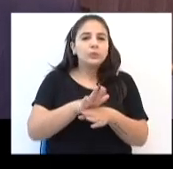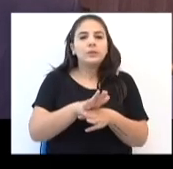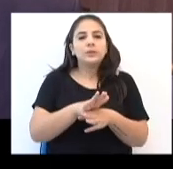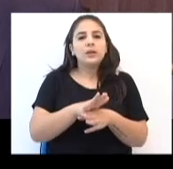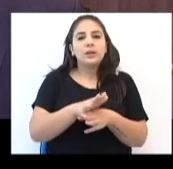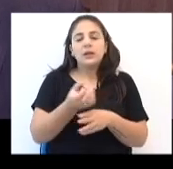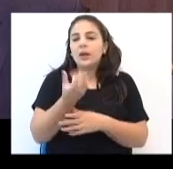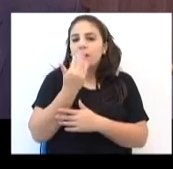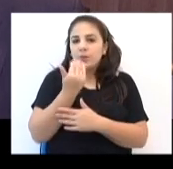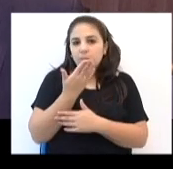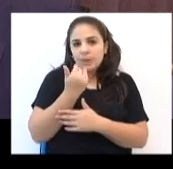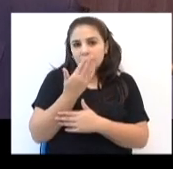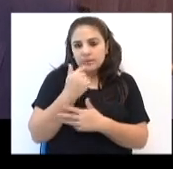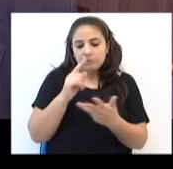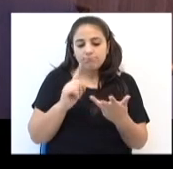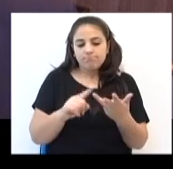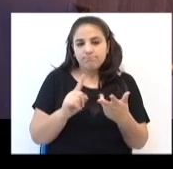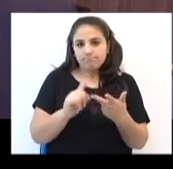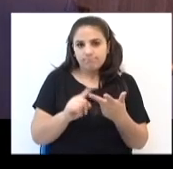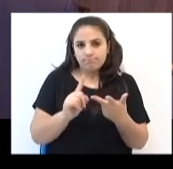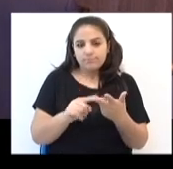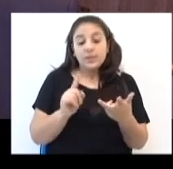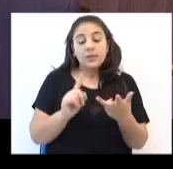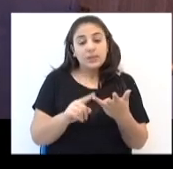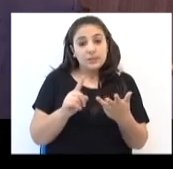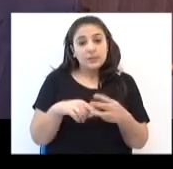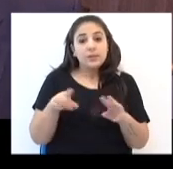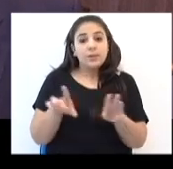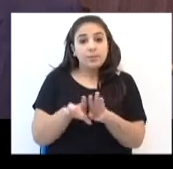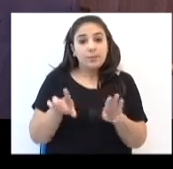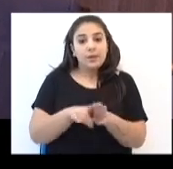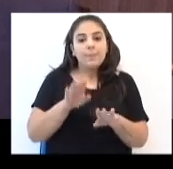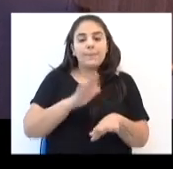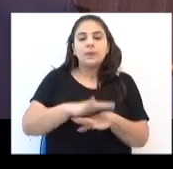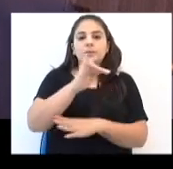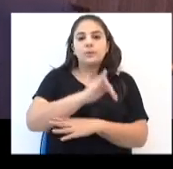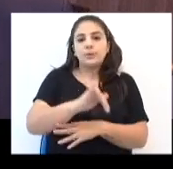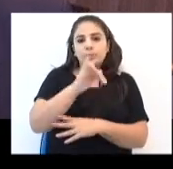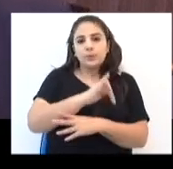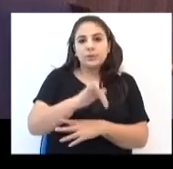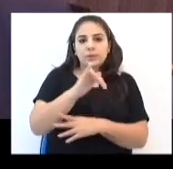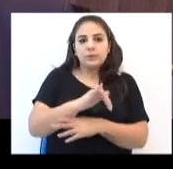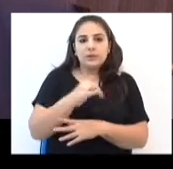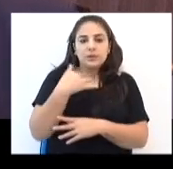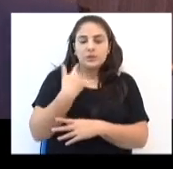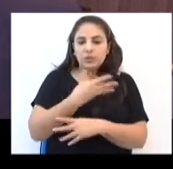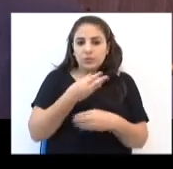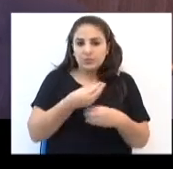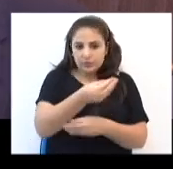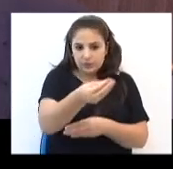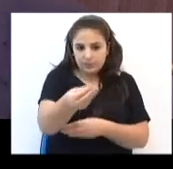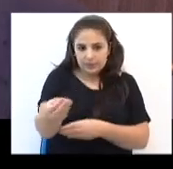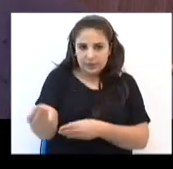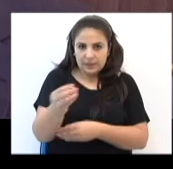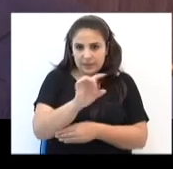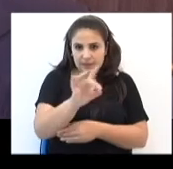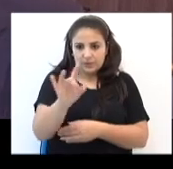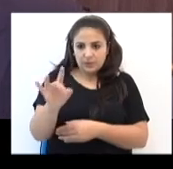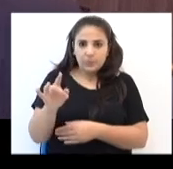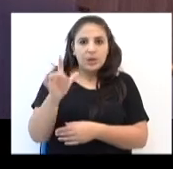de alimentação e ainda engloba mais uma importância que vamos alcançar para cada um deles,